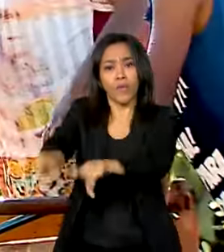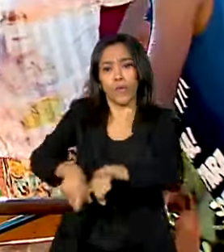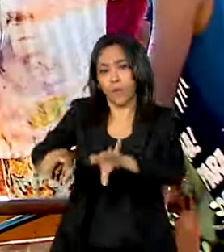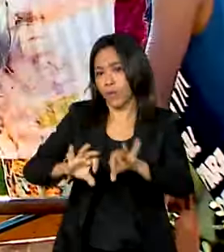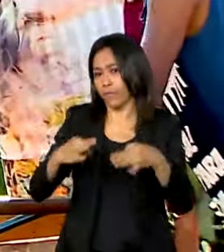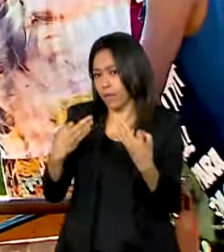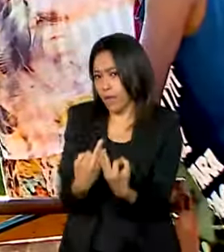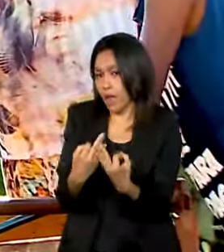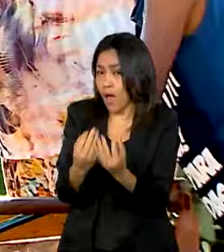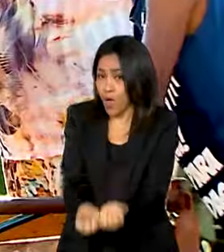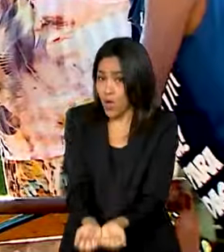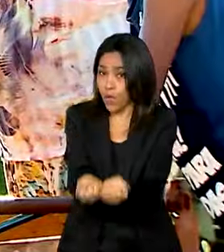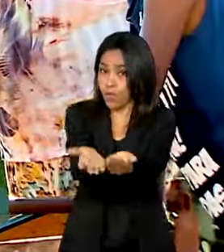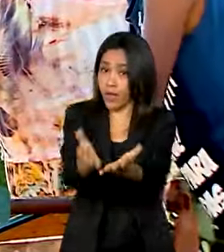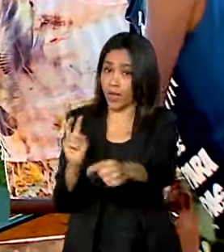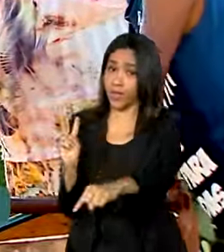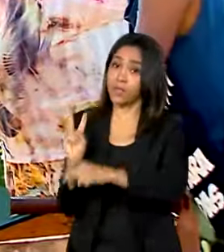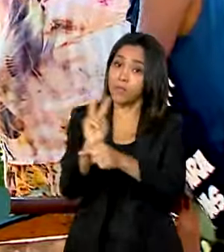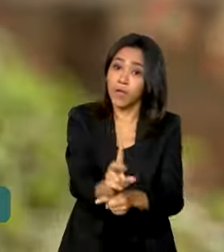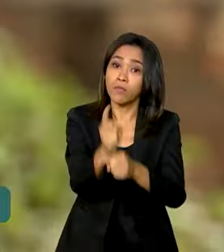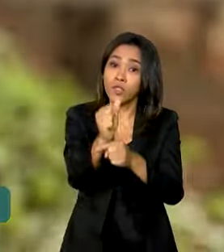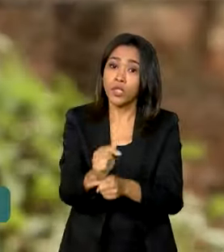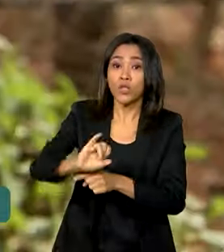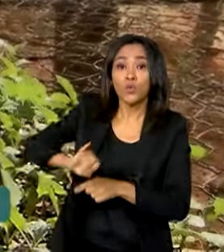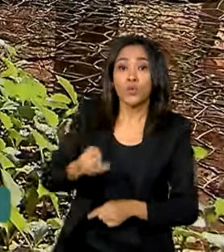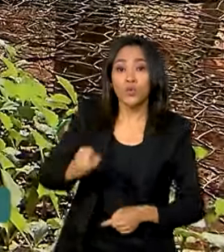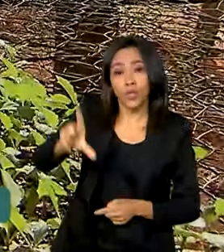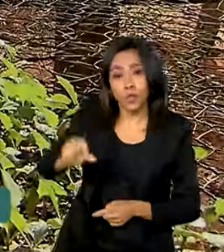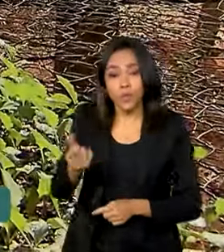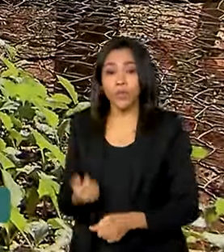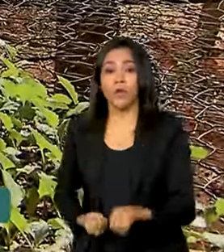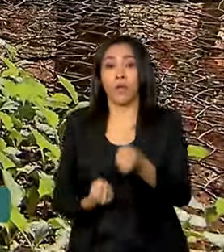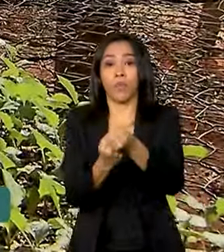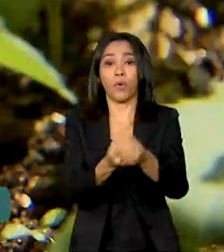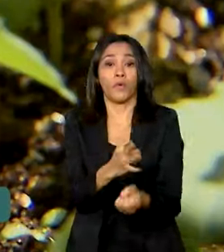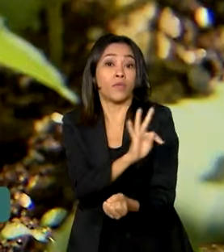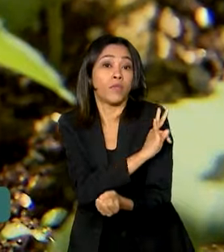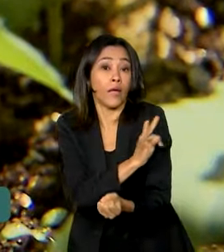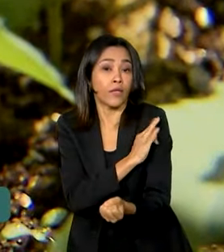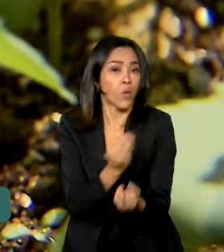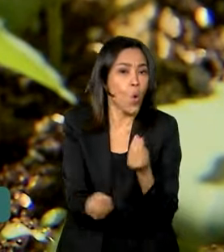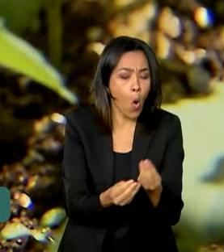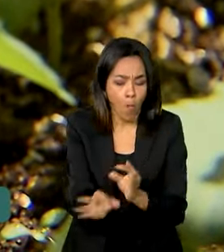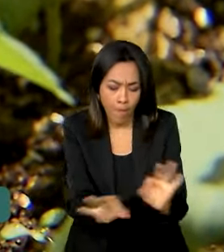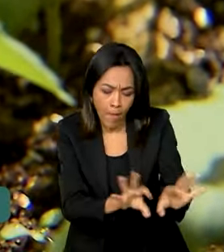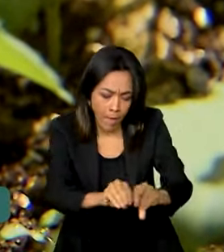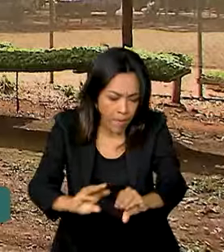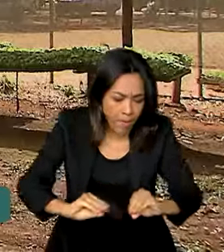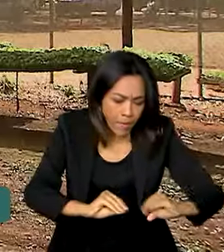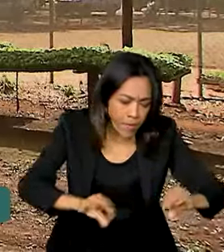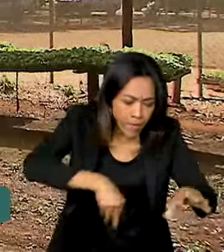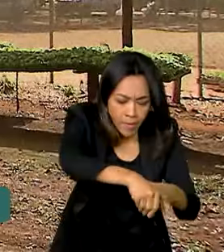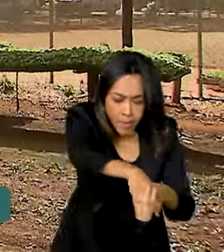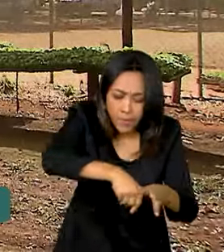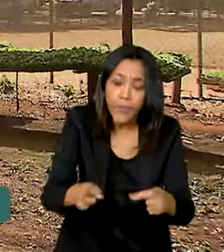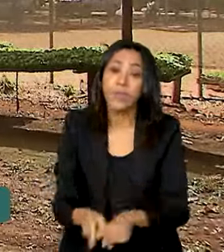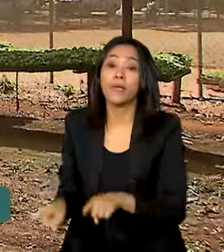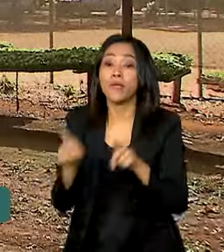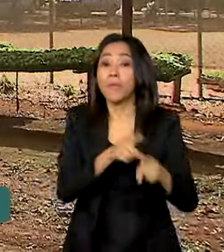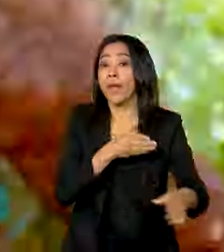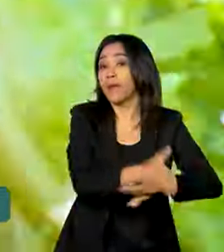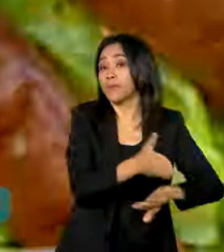e oferece crédito com juros reduzidos, assistência técnica para o plantio e acesso a tecnologias para ajudar os